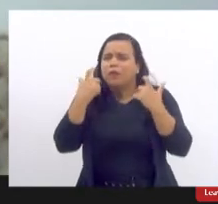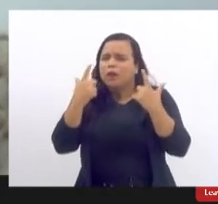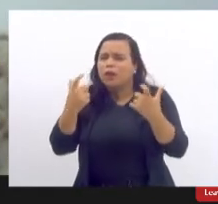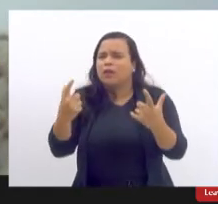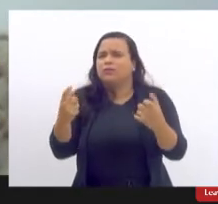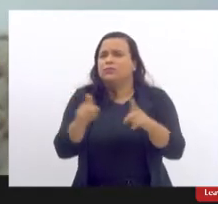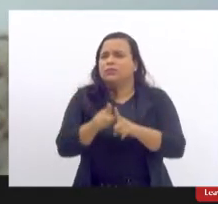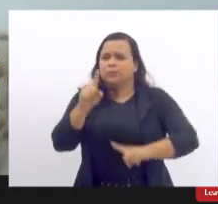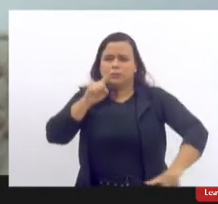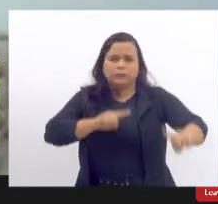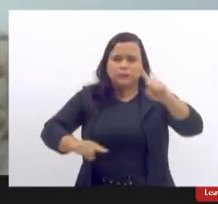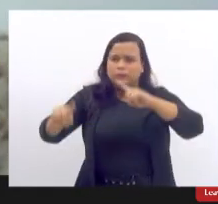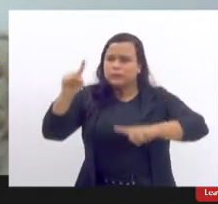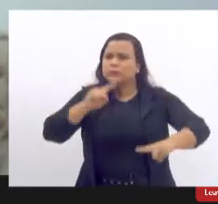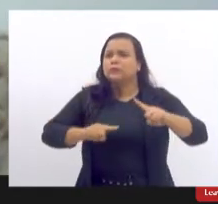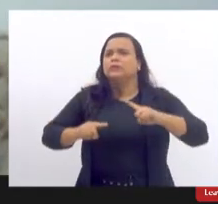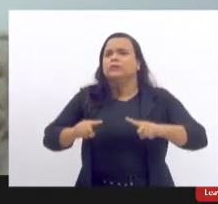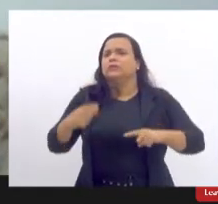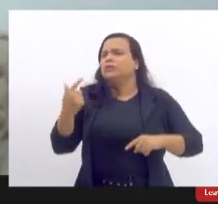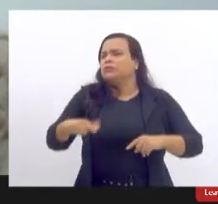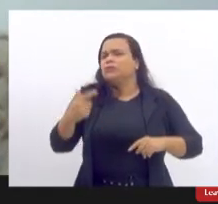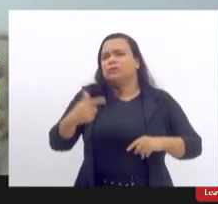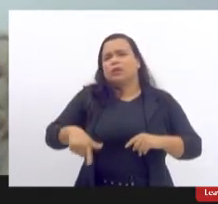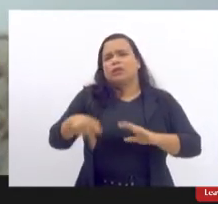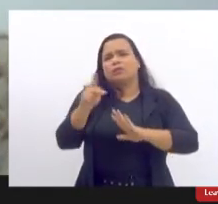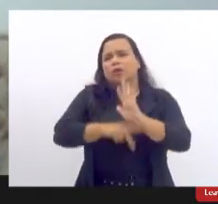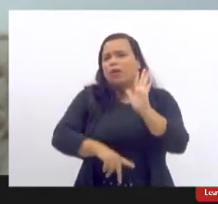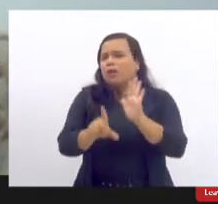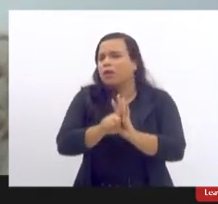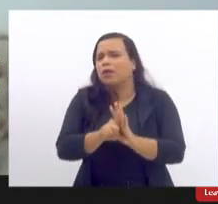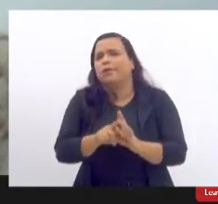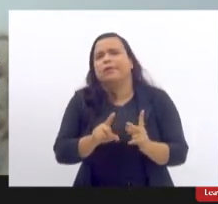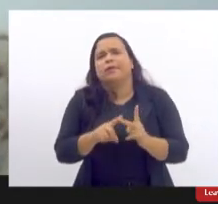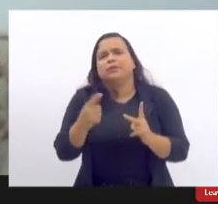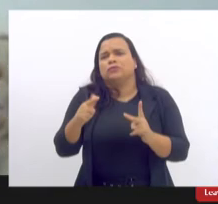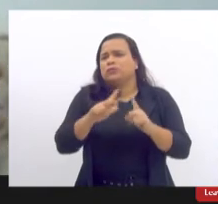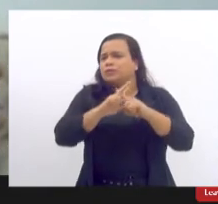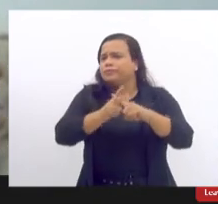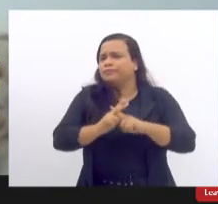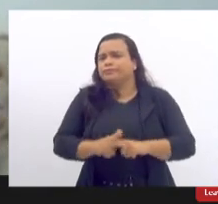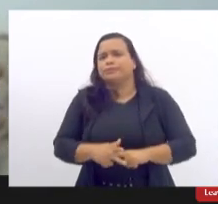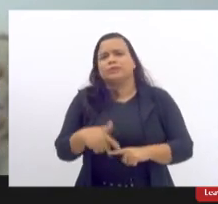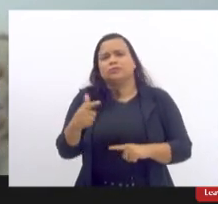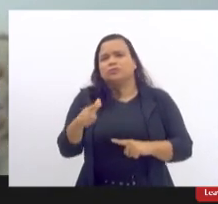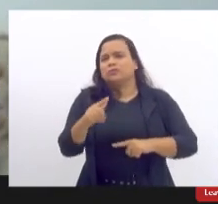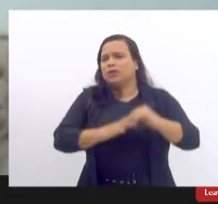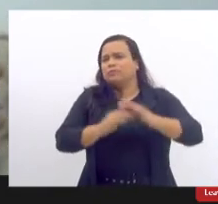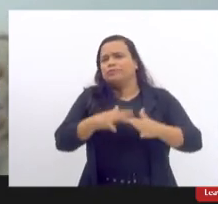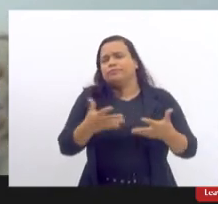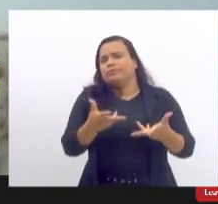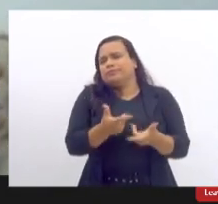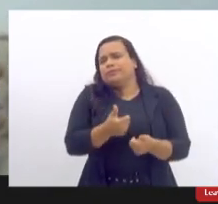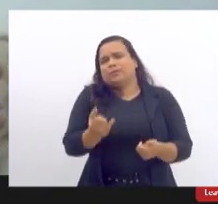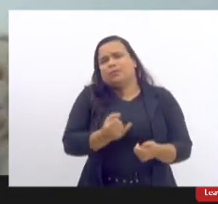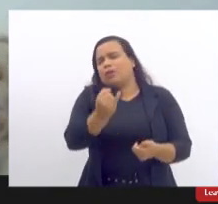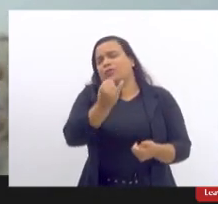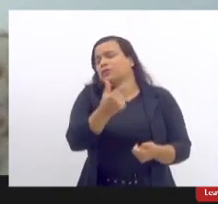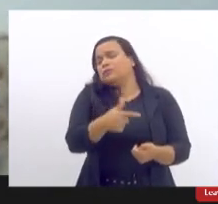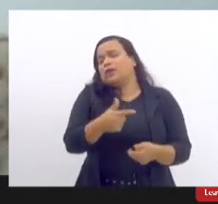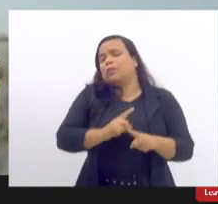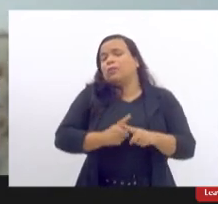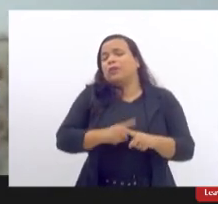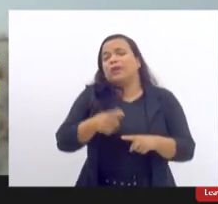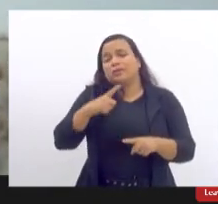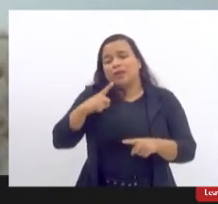marco regulatório não há PL não há retificação aprimoramento qualquer coisa que valha porque você tem uma